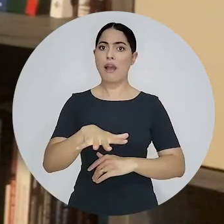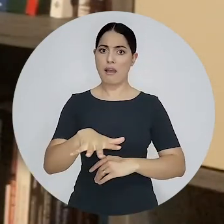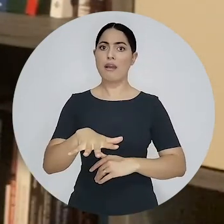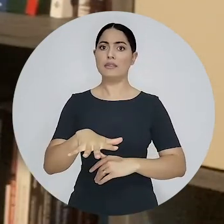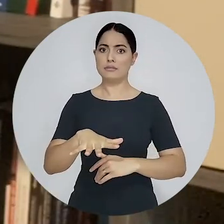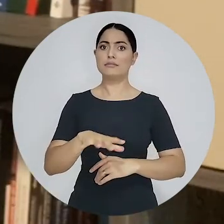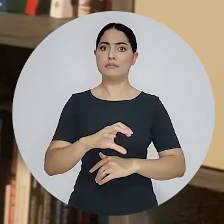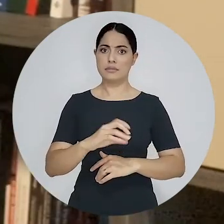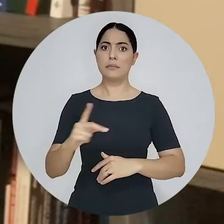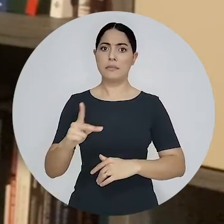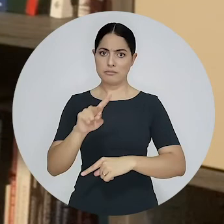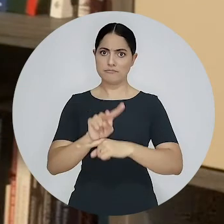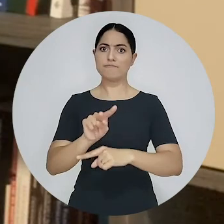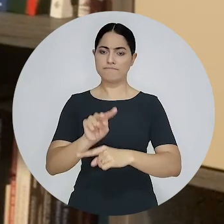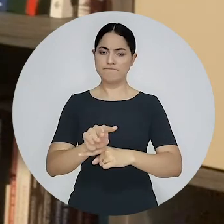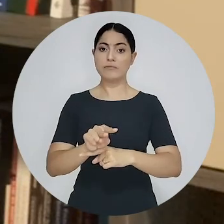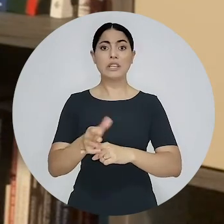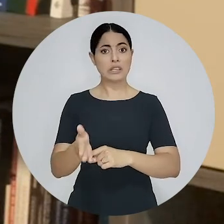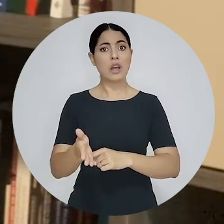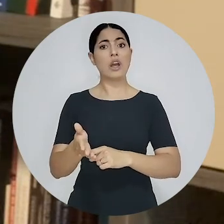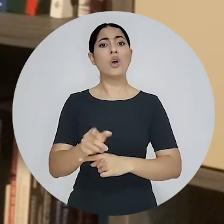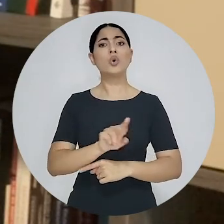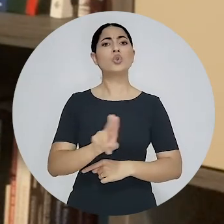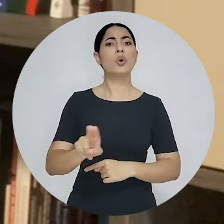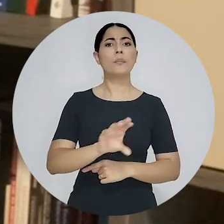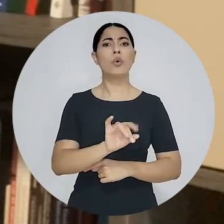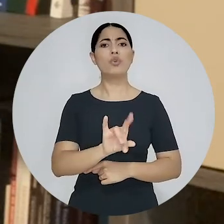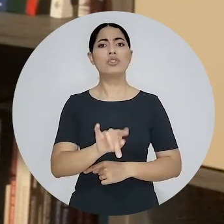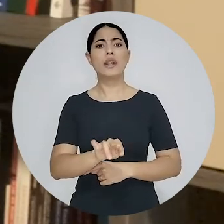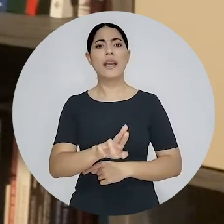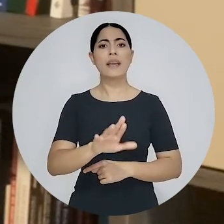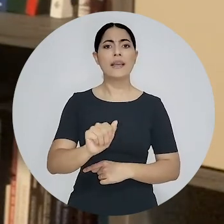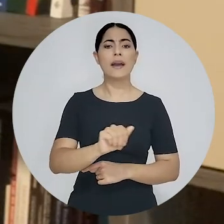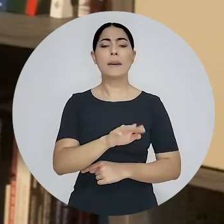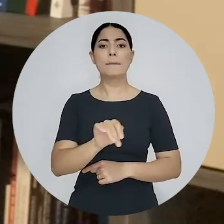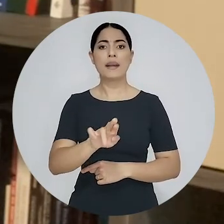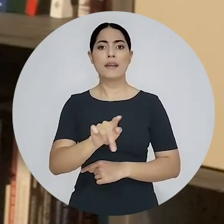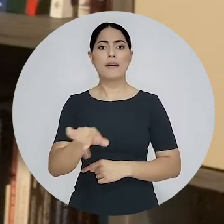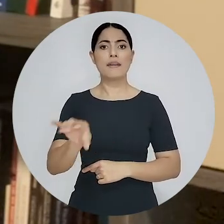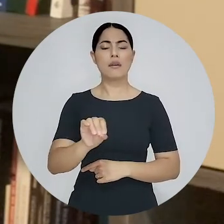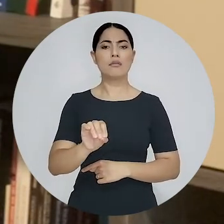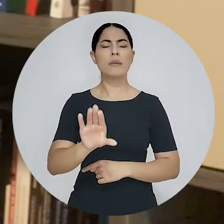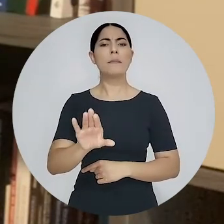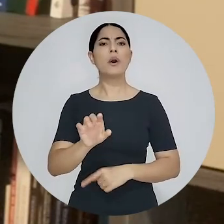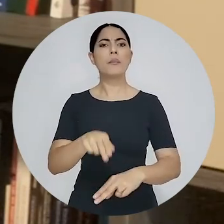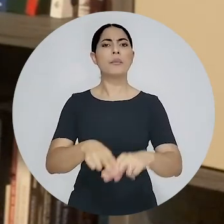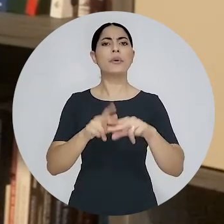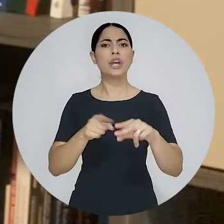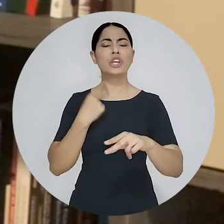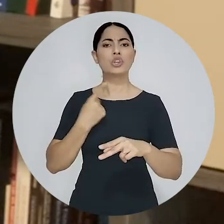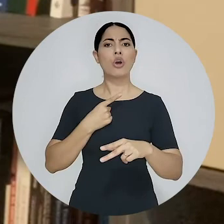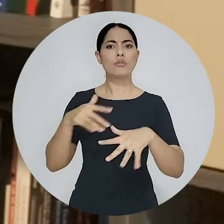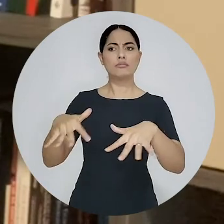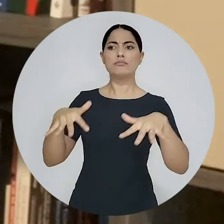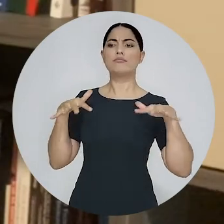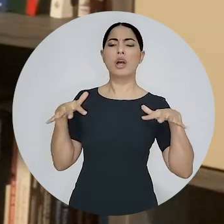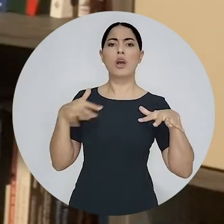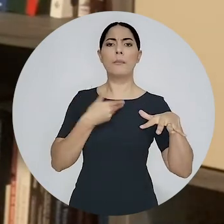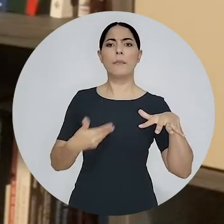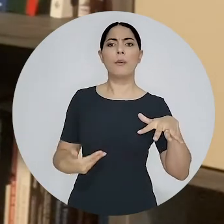doutora Odinete Rodrigues Maranhão. E o caso que levou à realização do desagravo público é